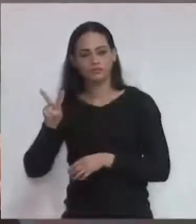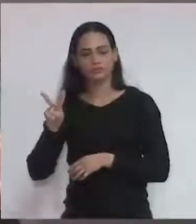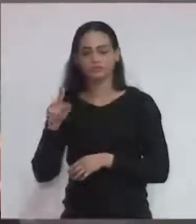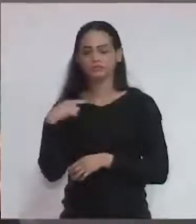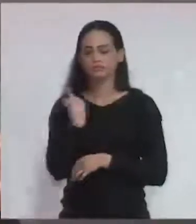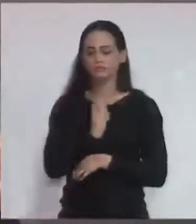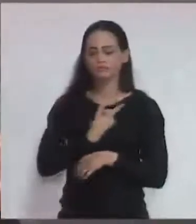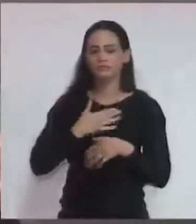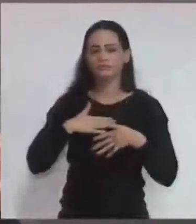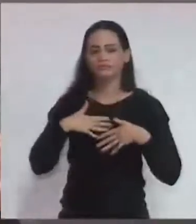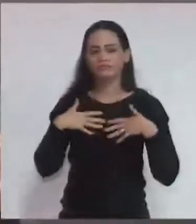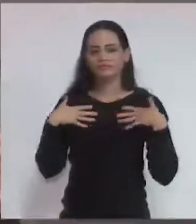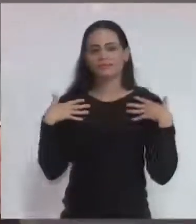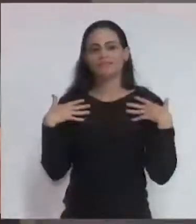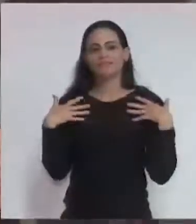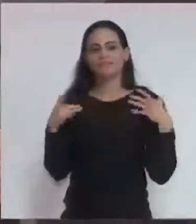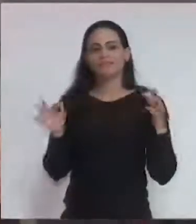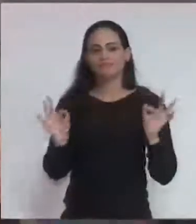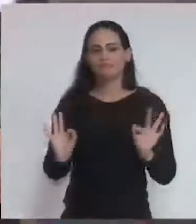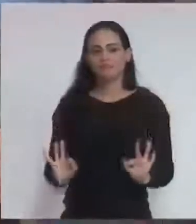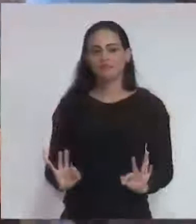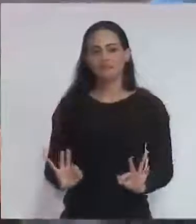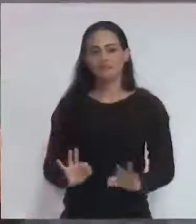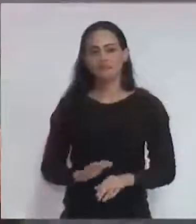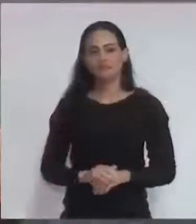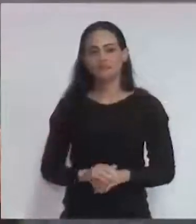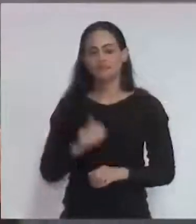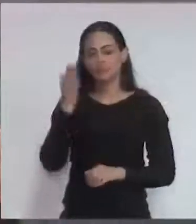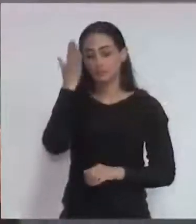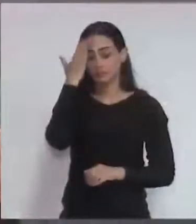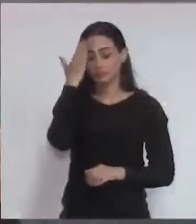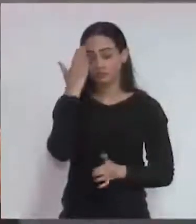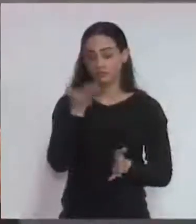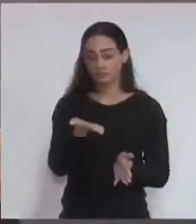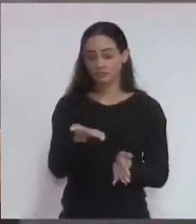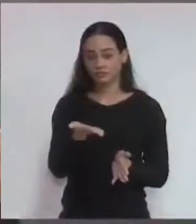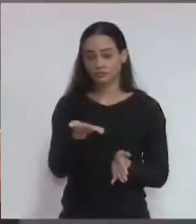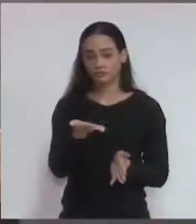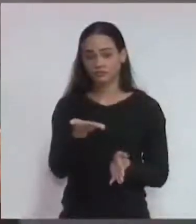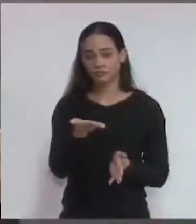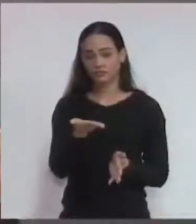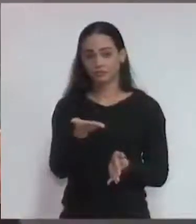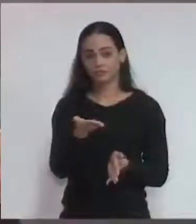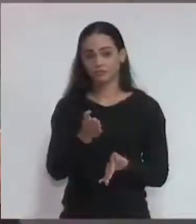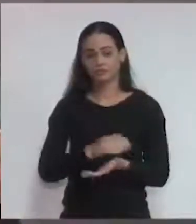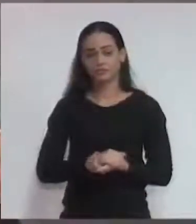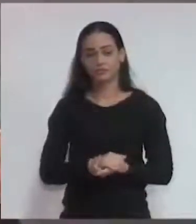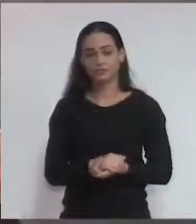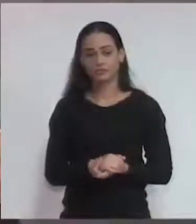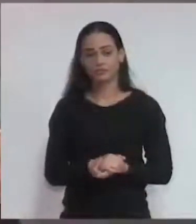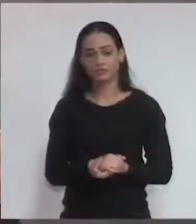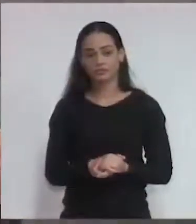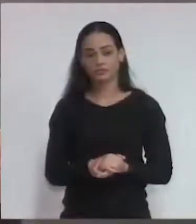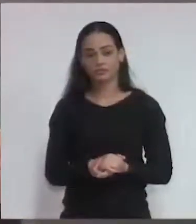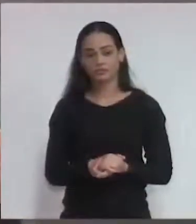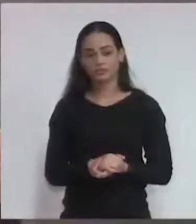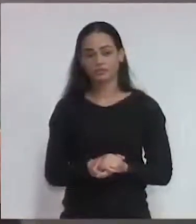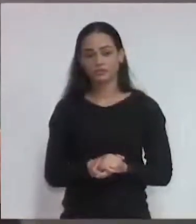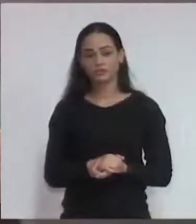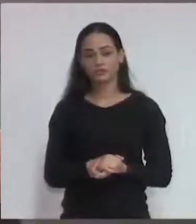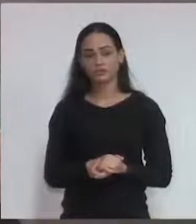em saber que você, muito em breve, estará junto com a gente